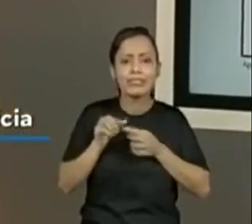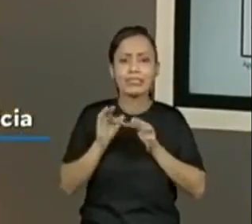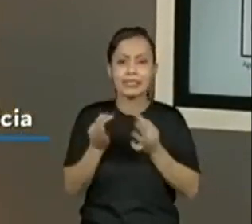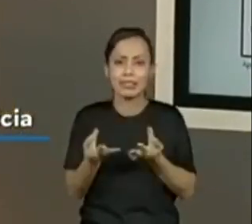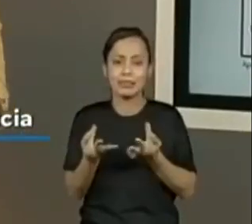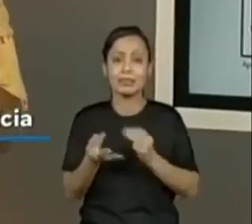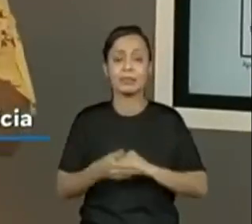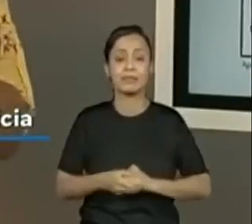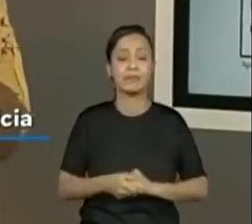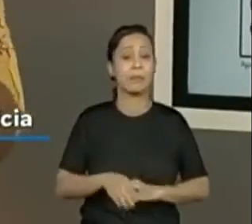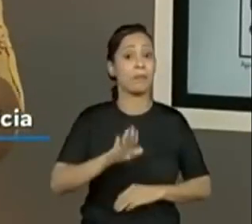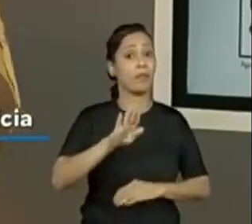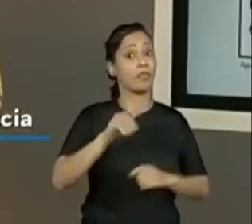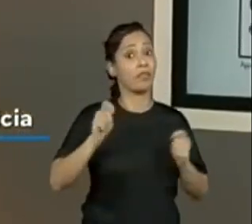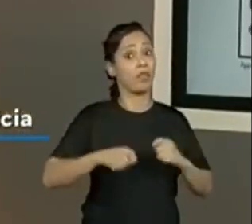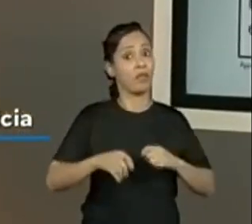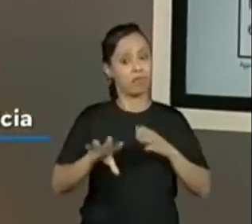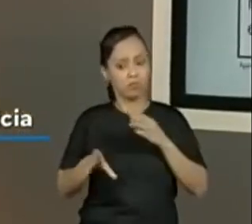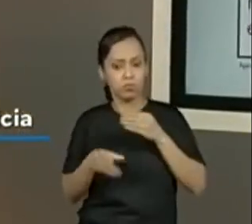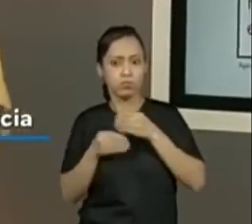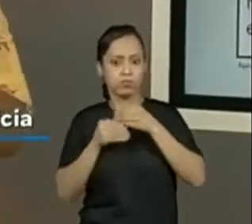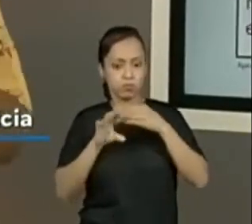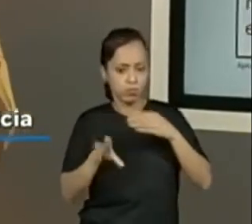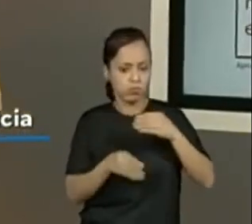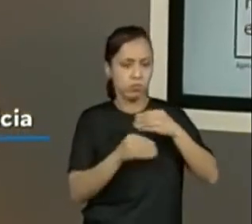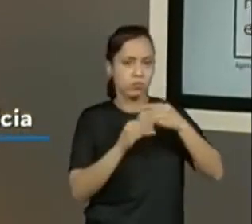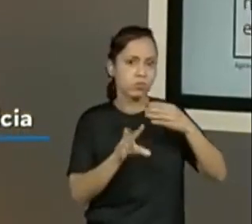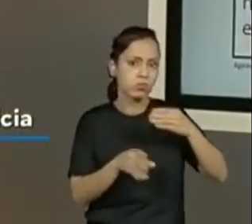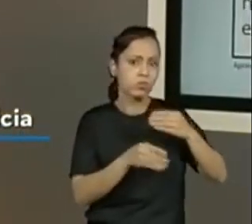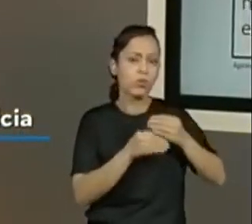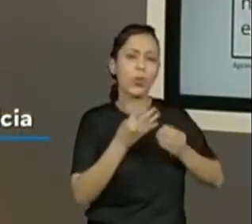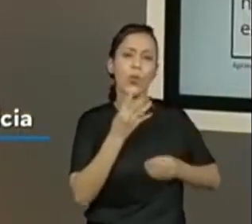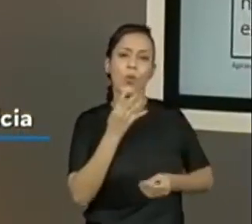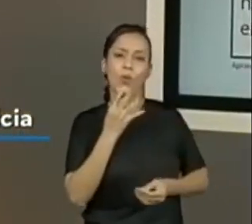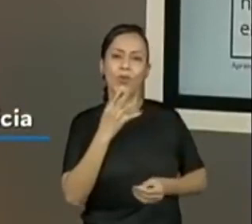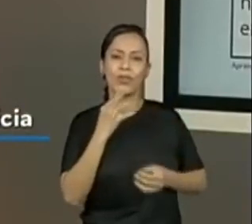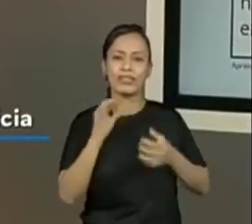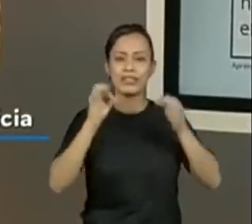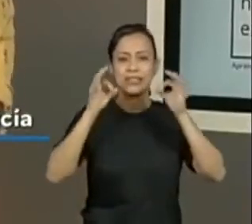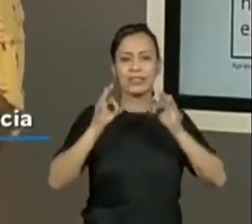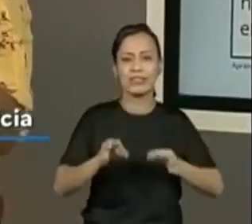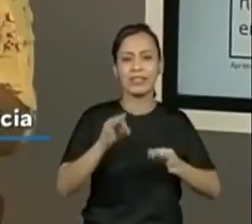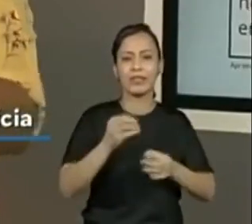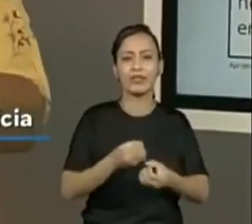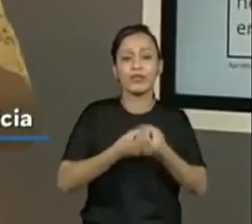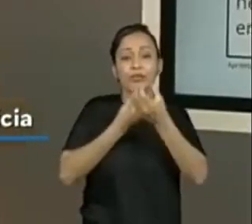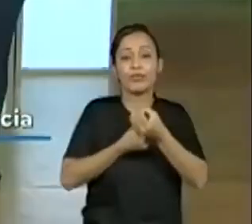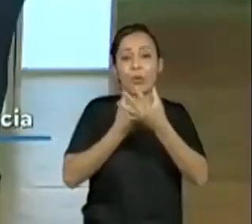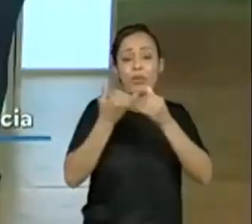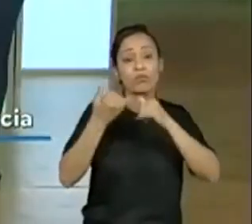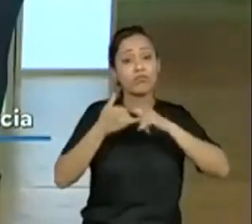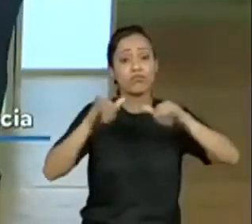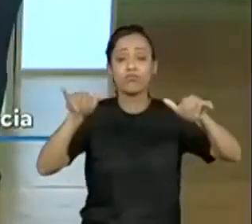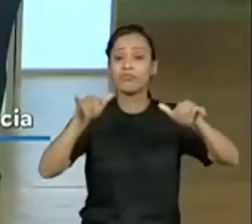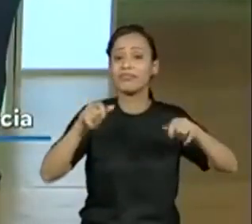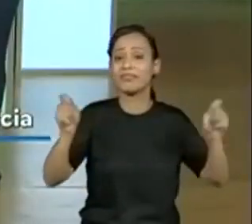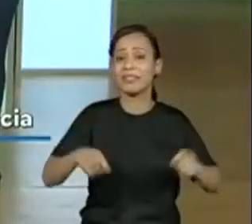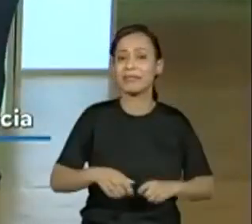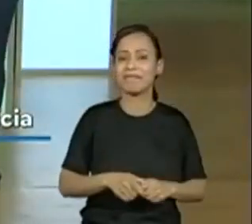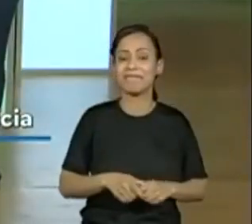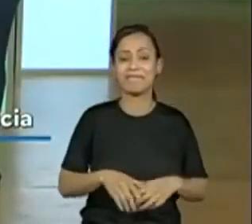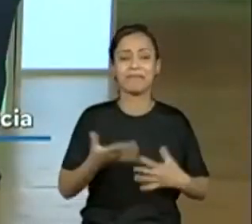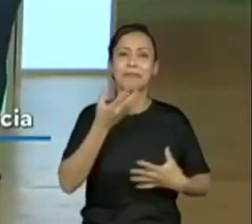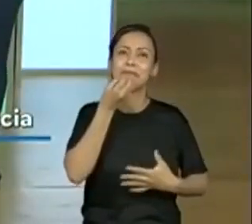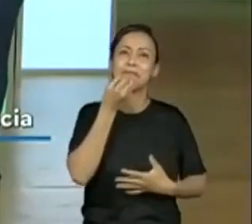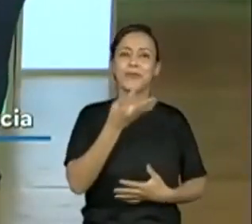às vezes, vem como um complemento para você acessar um outro lugar, para se aprofundar de determinado assunto. Então, bem legal você conhecer a